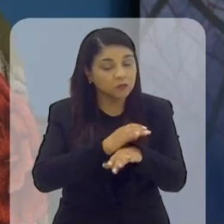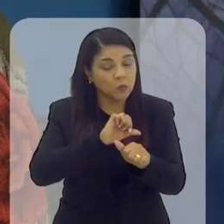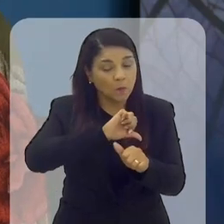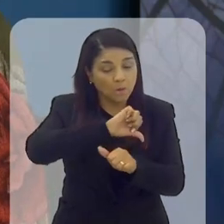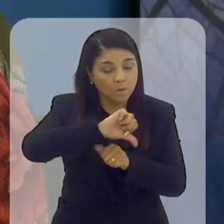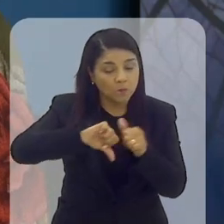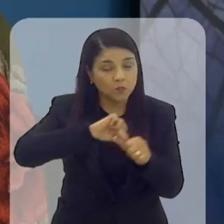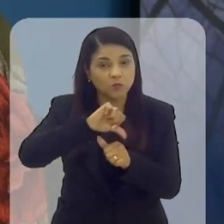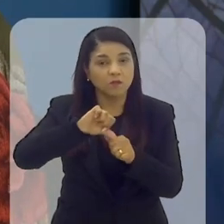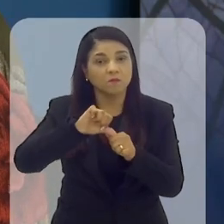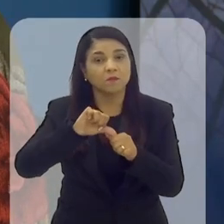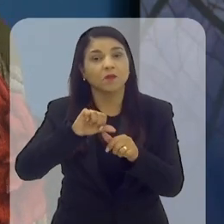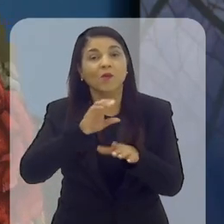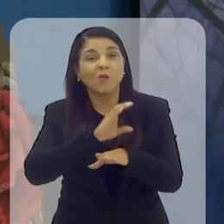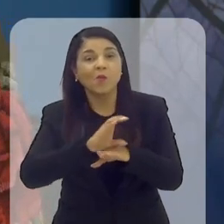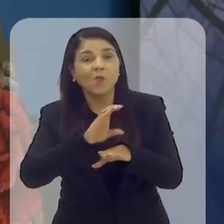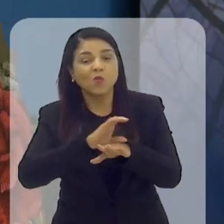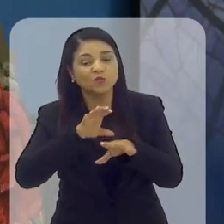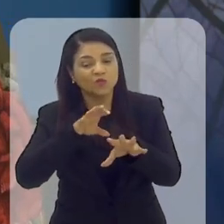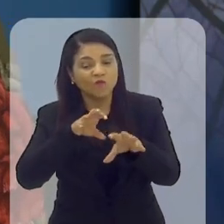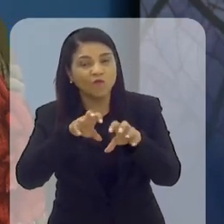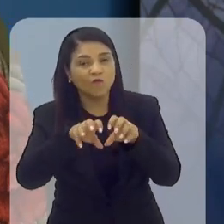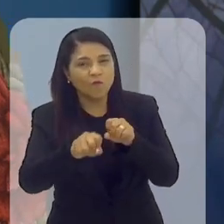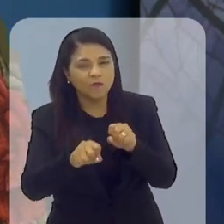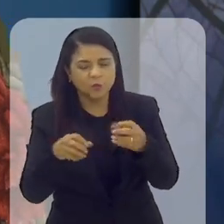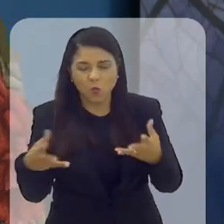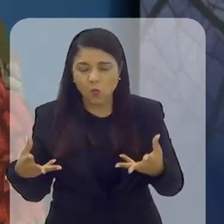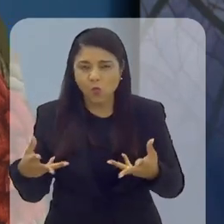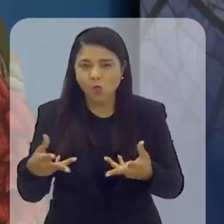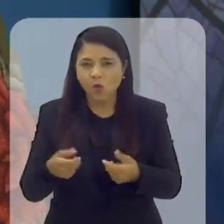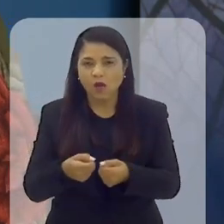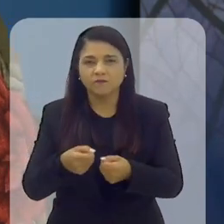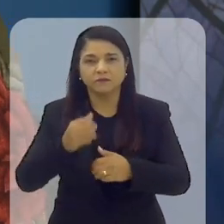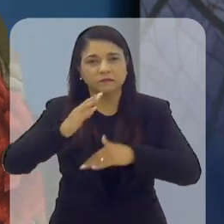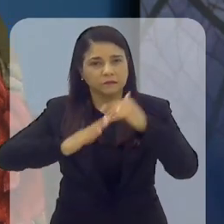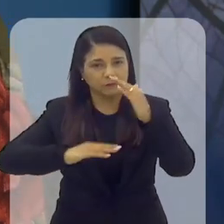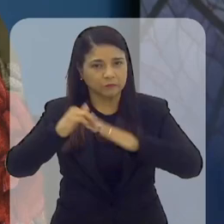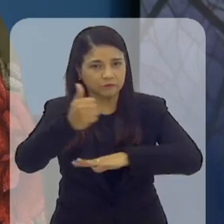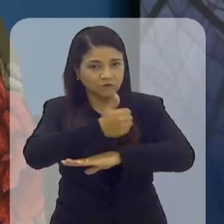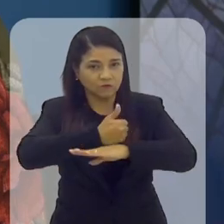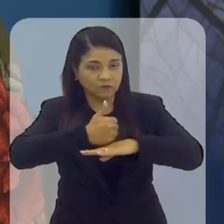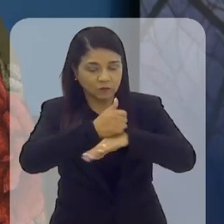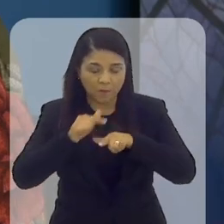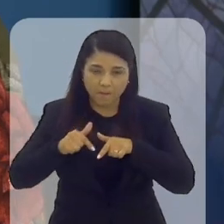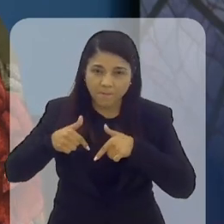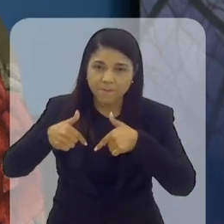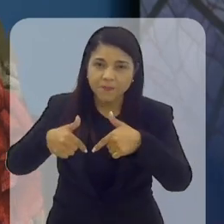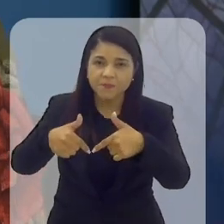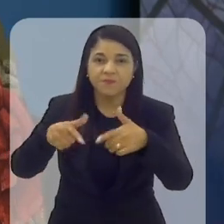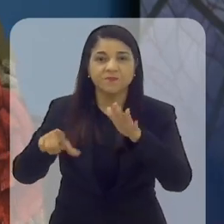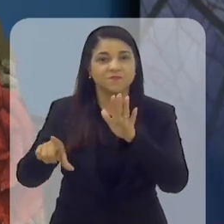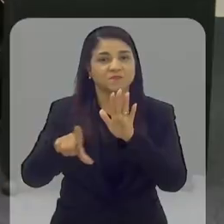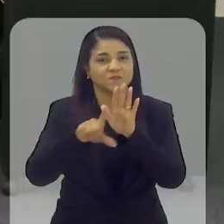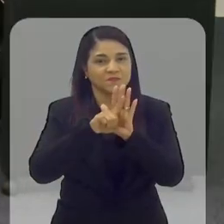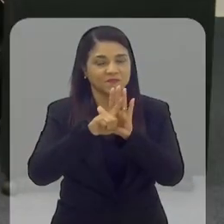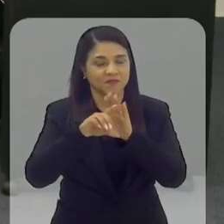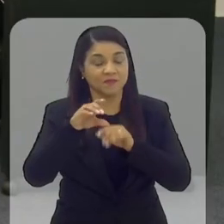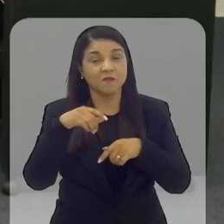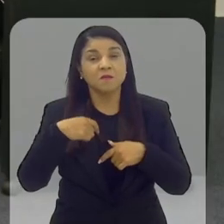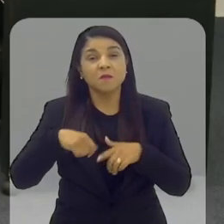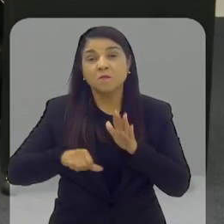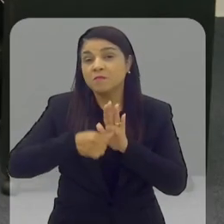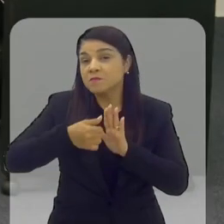formação mesmo, de qualificação de profissionais para atuar no Legislativo. Para fazer isso, primeiro a gente